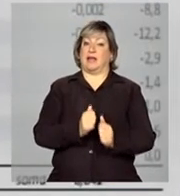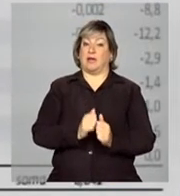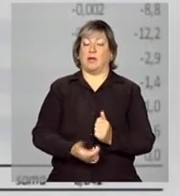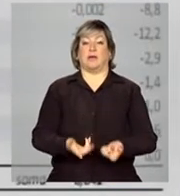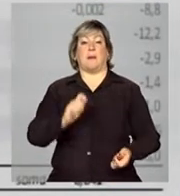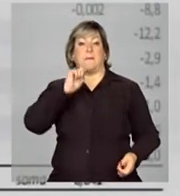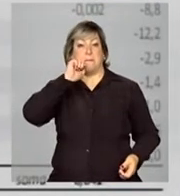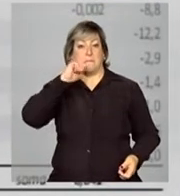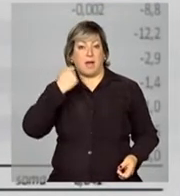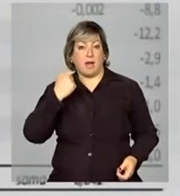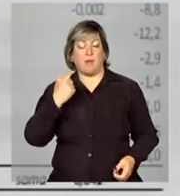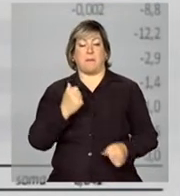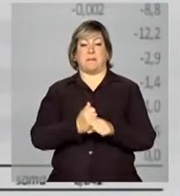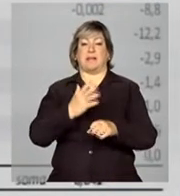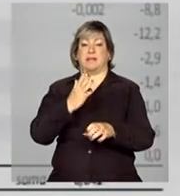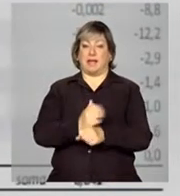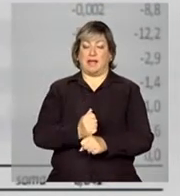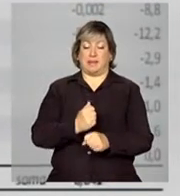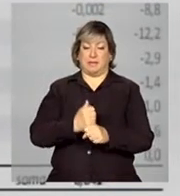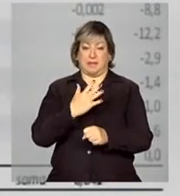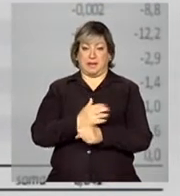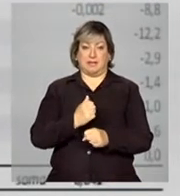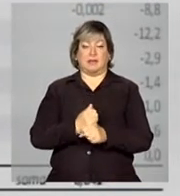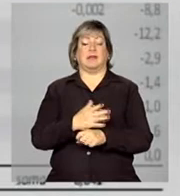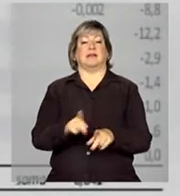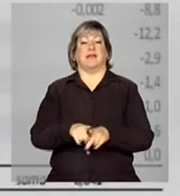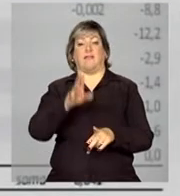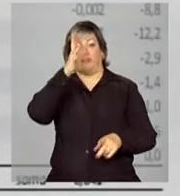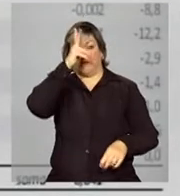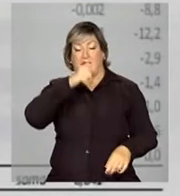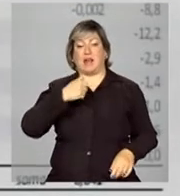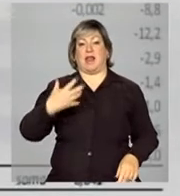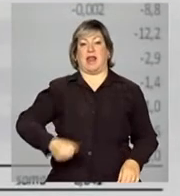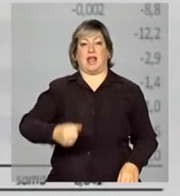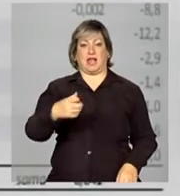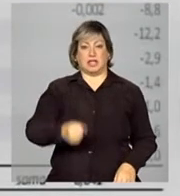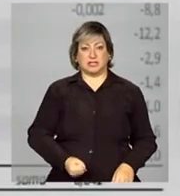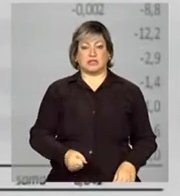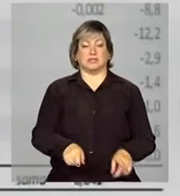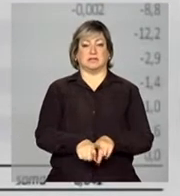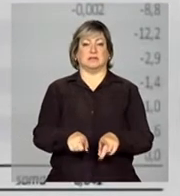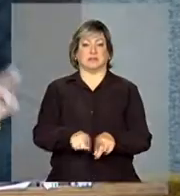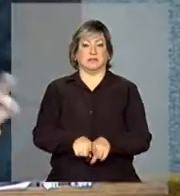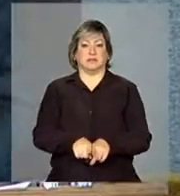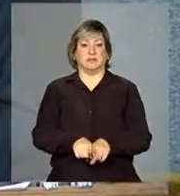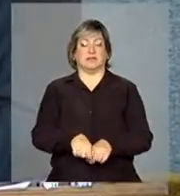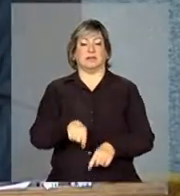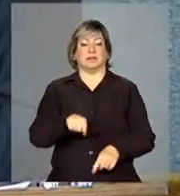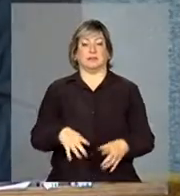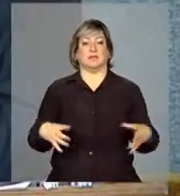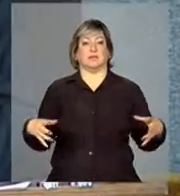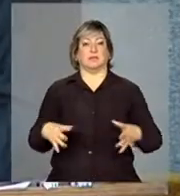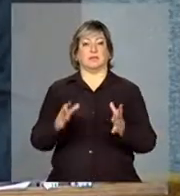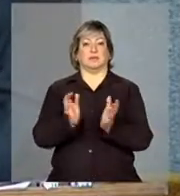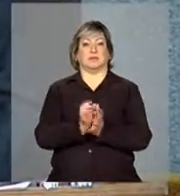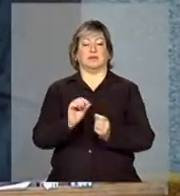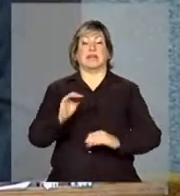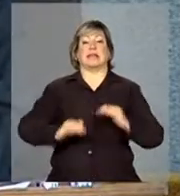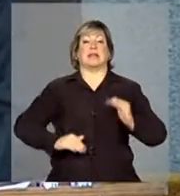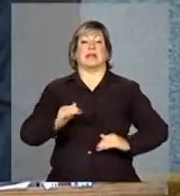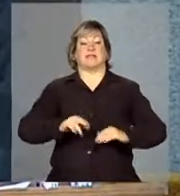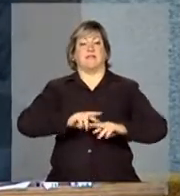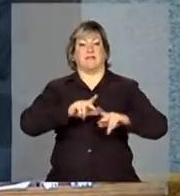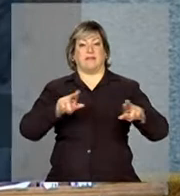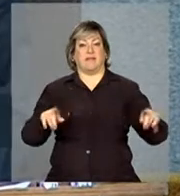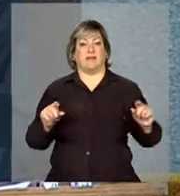do pão, batata inglesa, do frango, do leite. Vocês observam que a questão do impacto depende da variação e depende